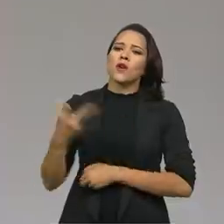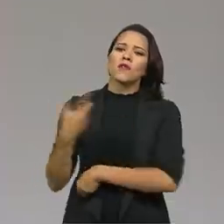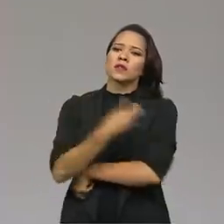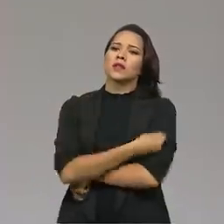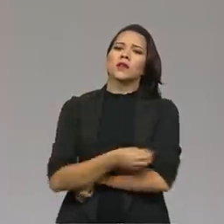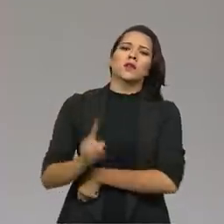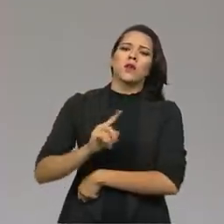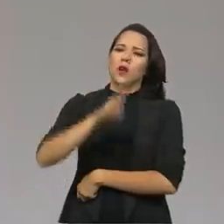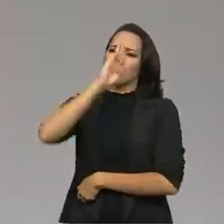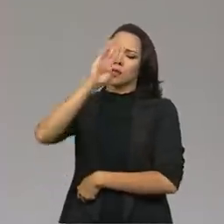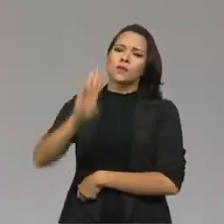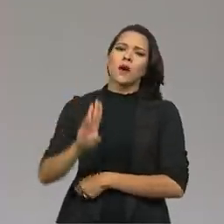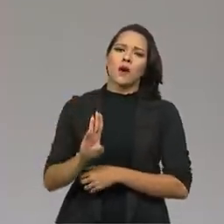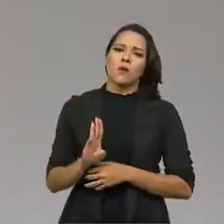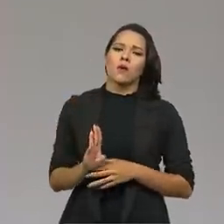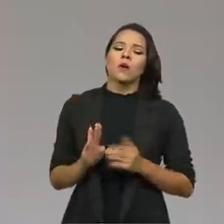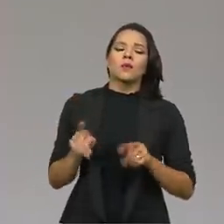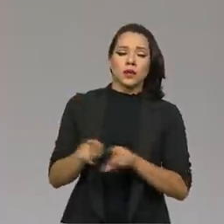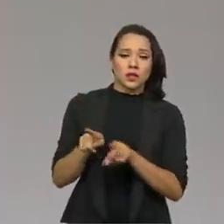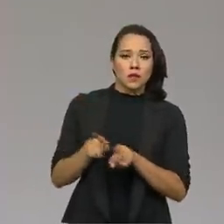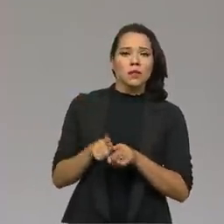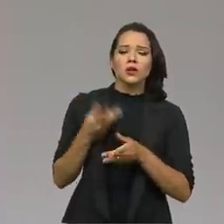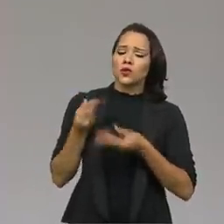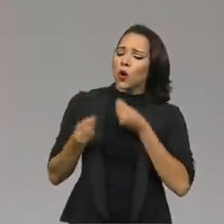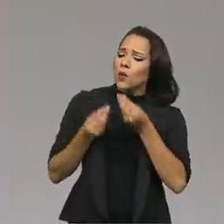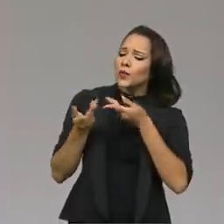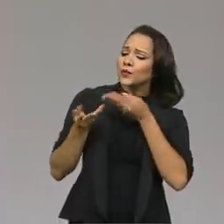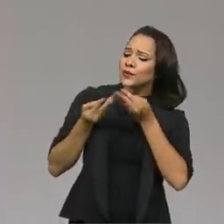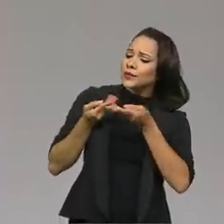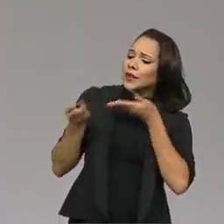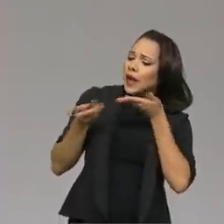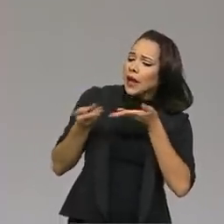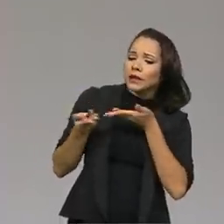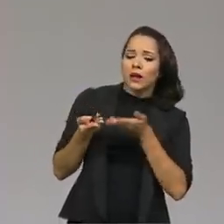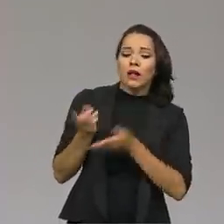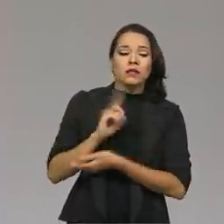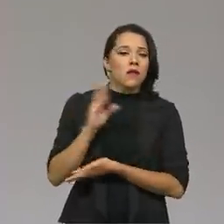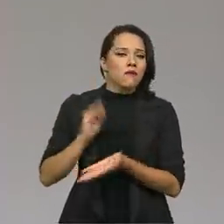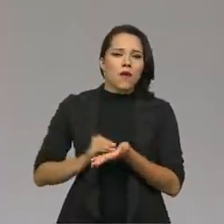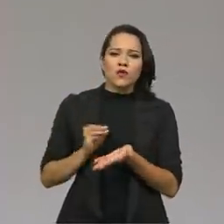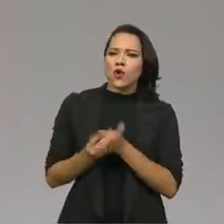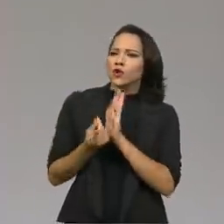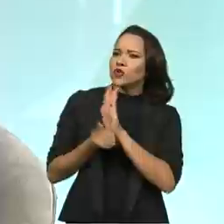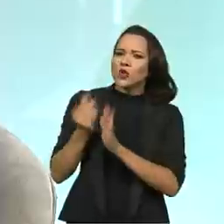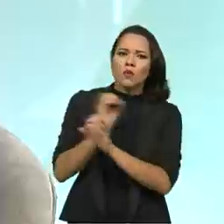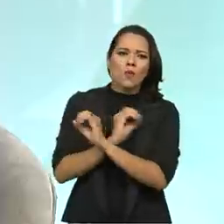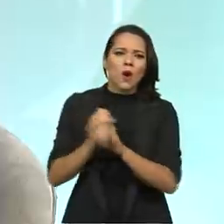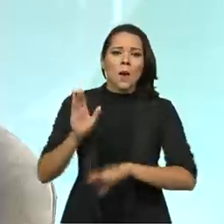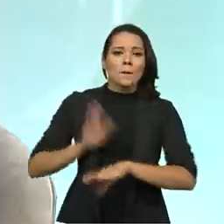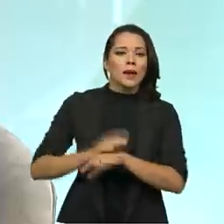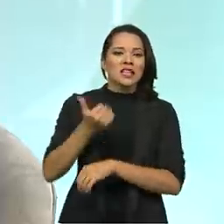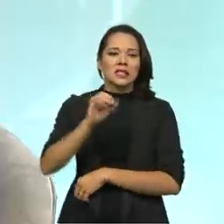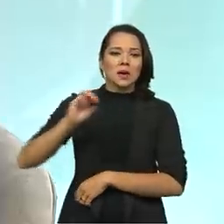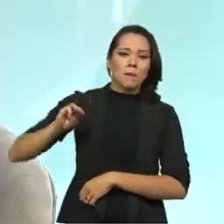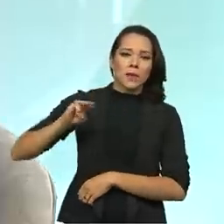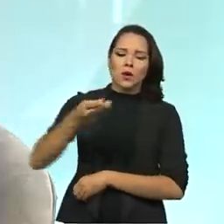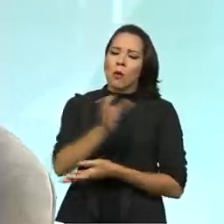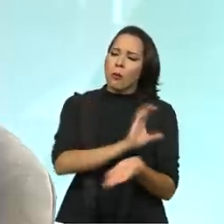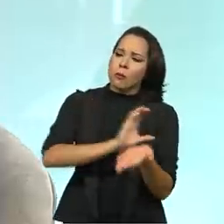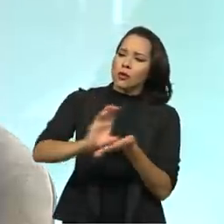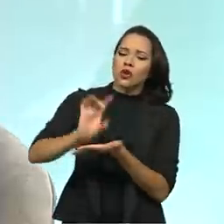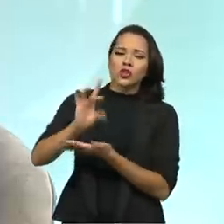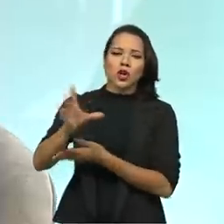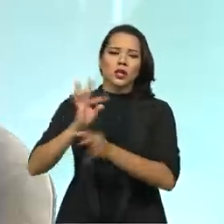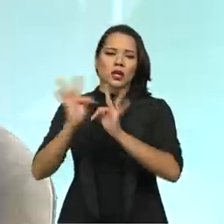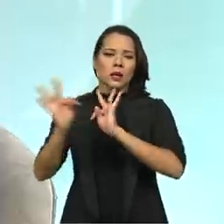vacinação, que é o ponto alto, mas também no trato que nós tivemos. Não faltaram recursos, foram mais de 100 milhões empregados só